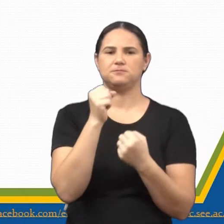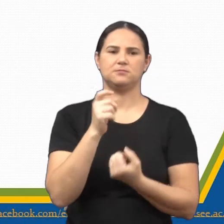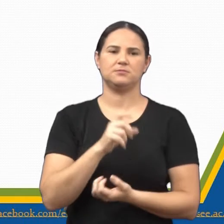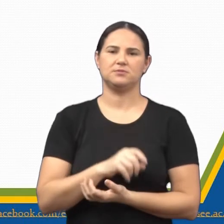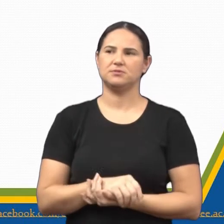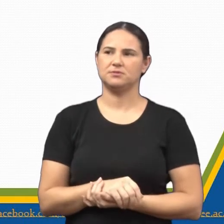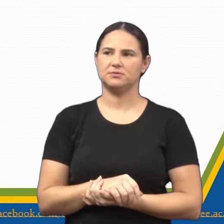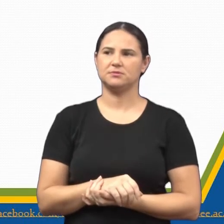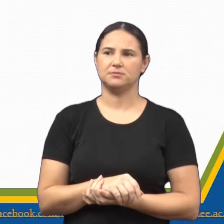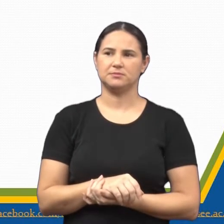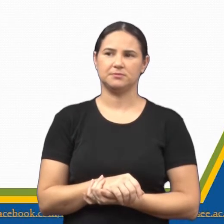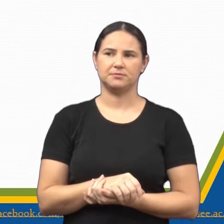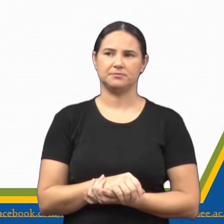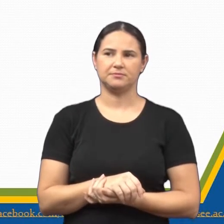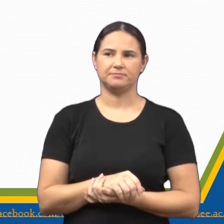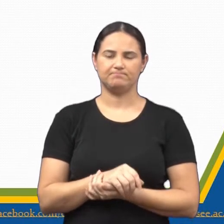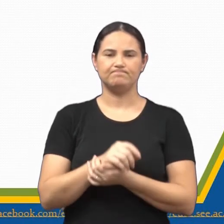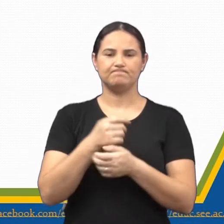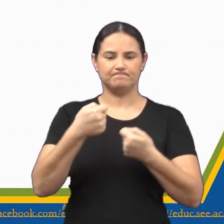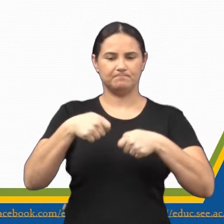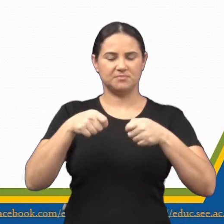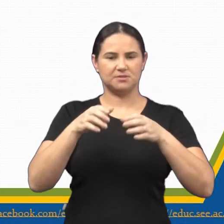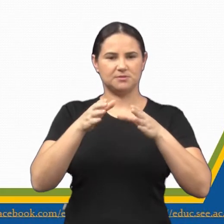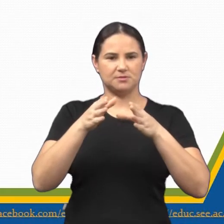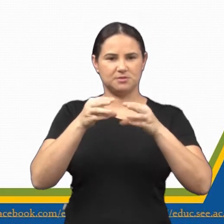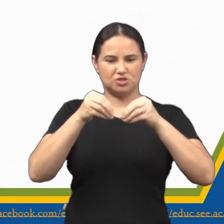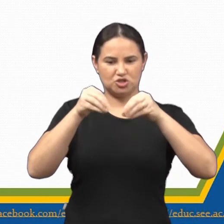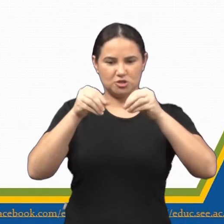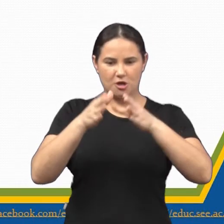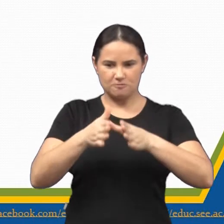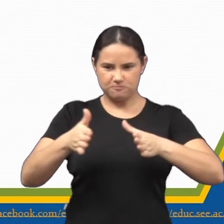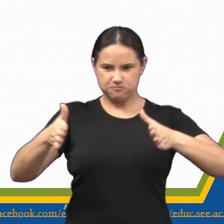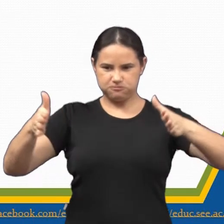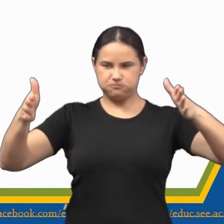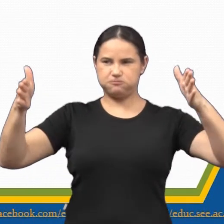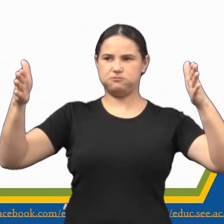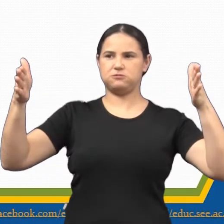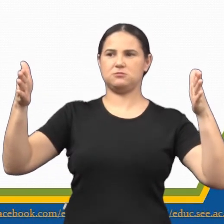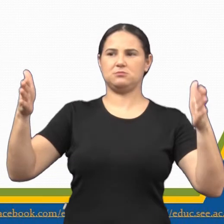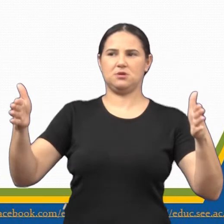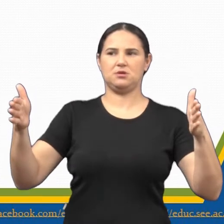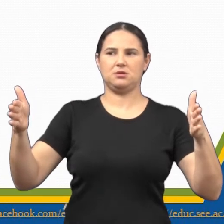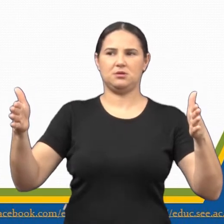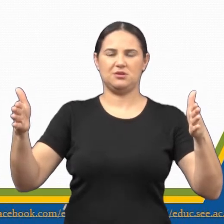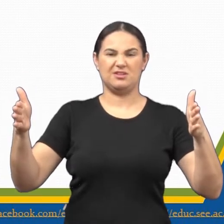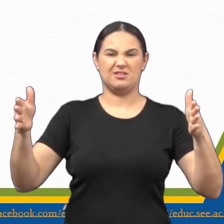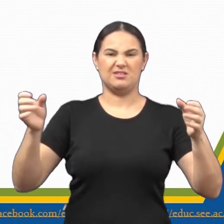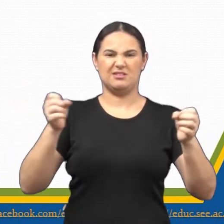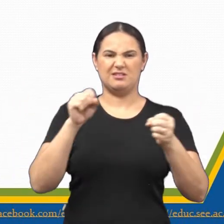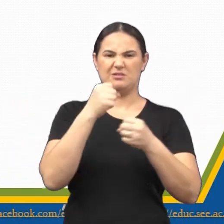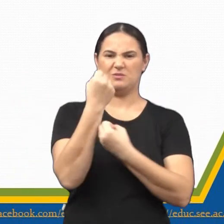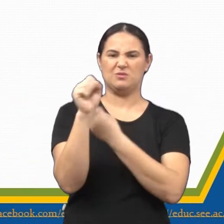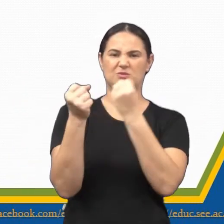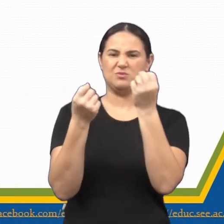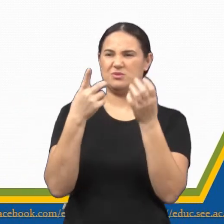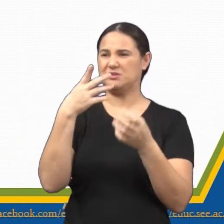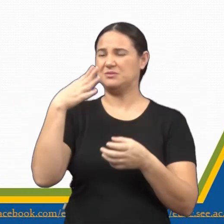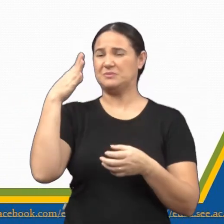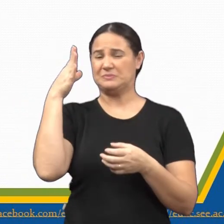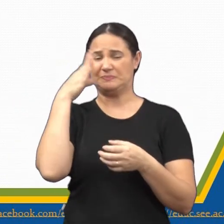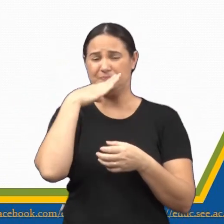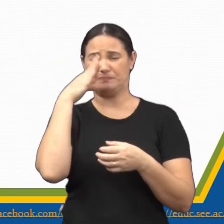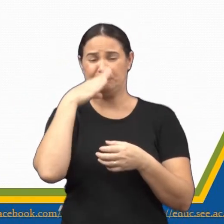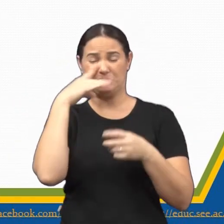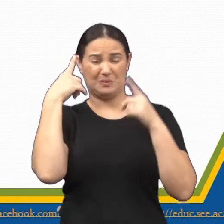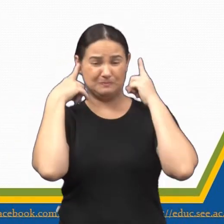Por necessitarem de áreas maiores e, por vezes, produzirem não só poluição, como também muitos